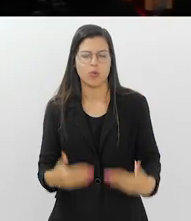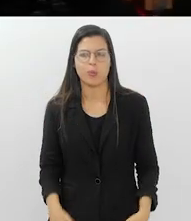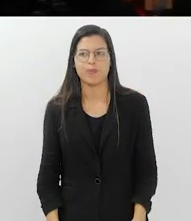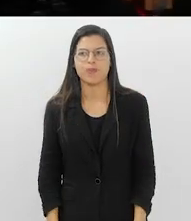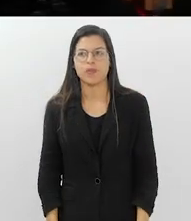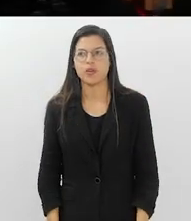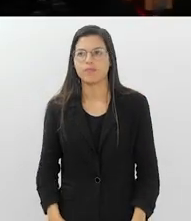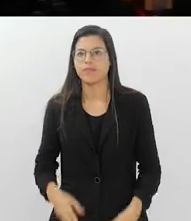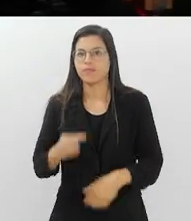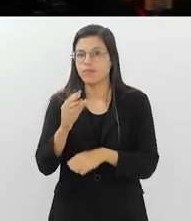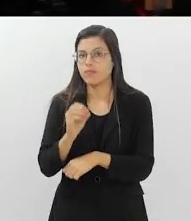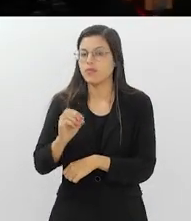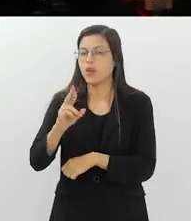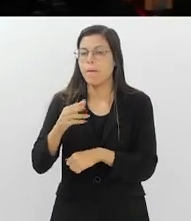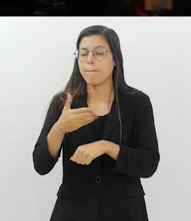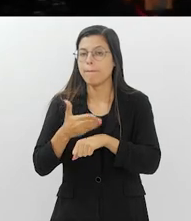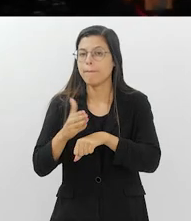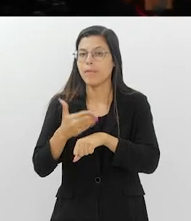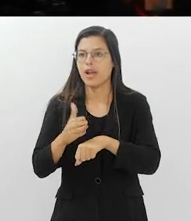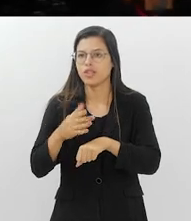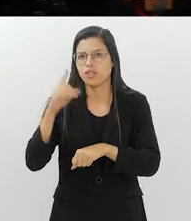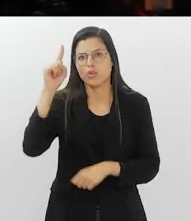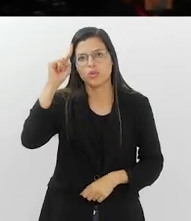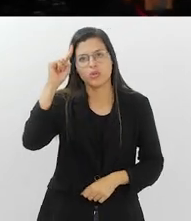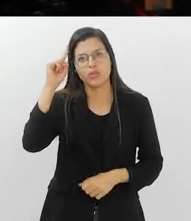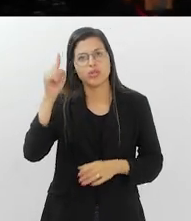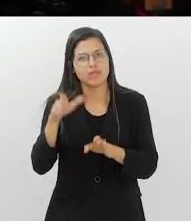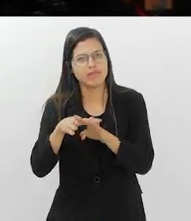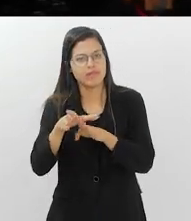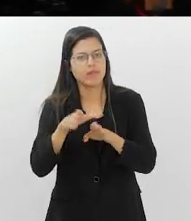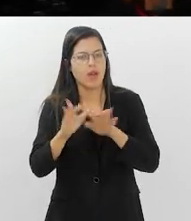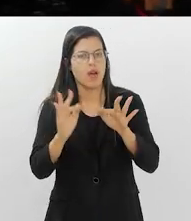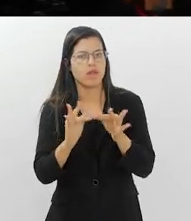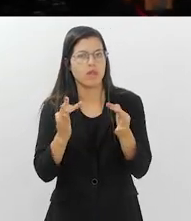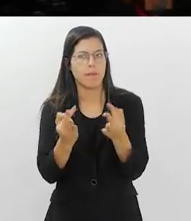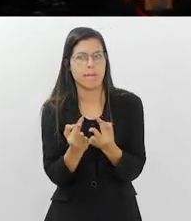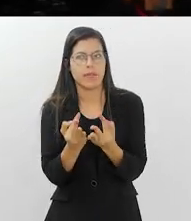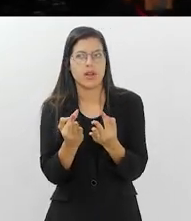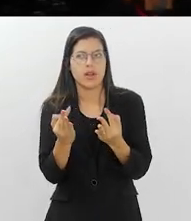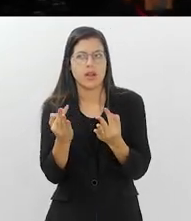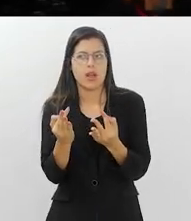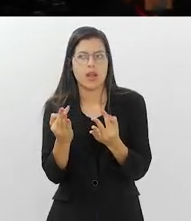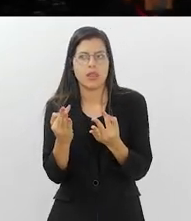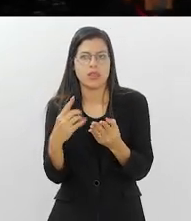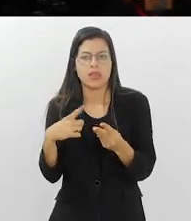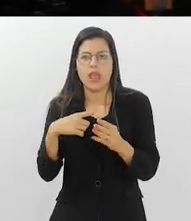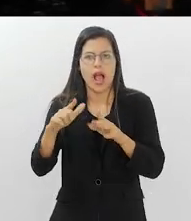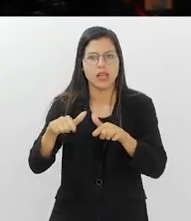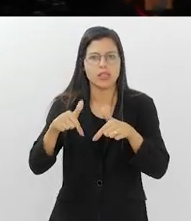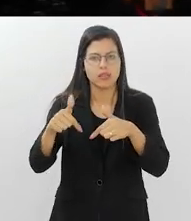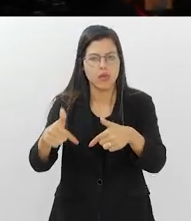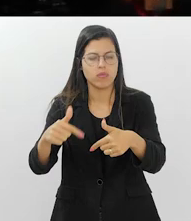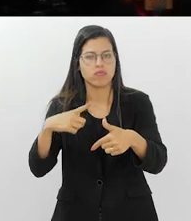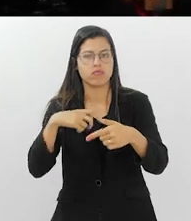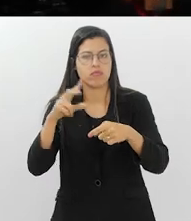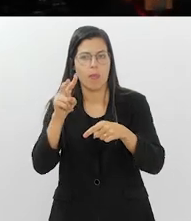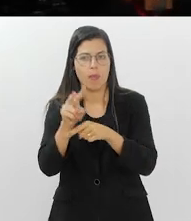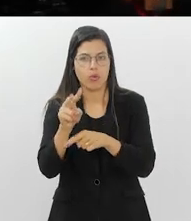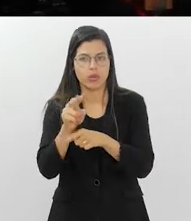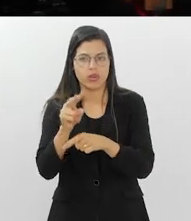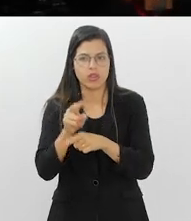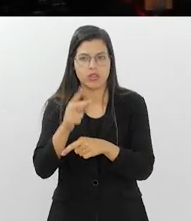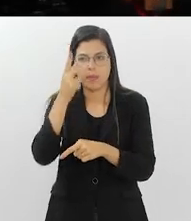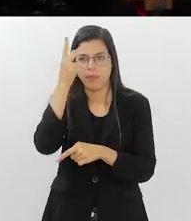Doutor, e que práticas cotidianas o senhor recomenda aos familiares para proteger eles terem? Que atitudes eles podem ter para